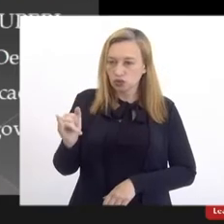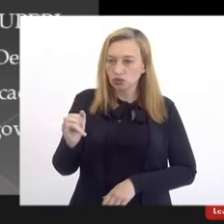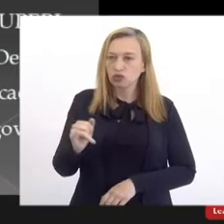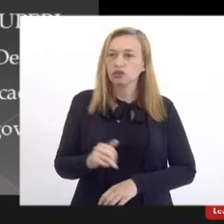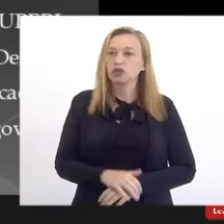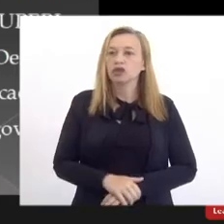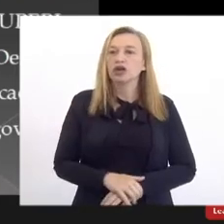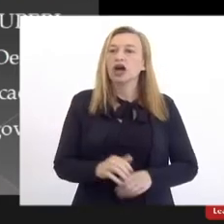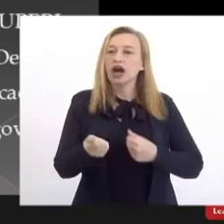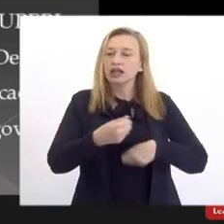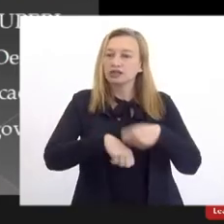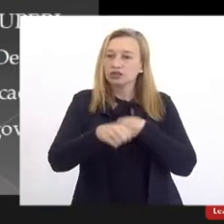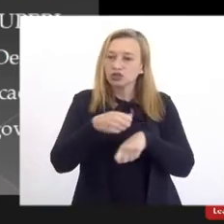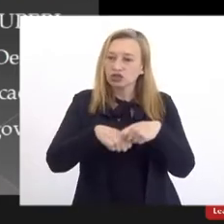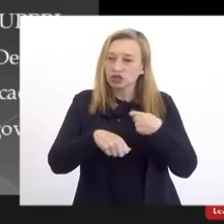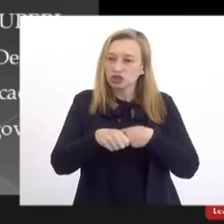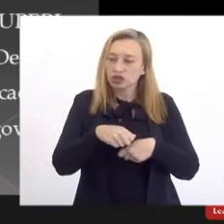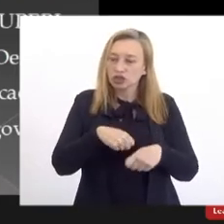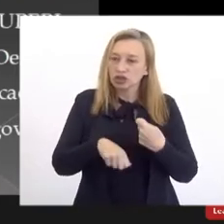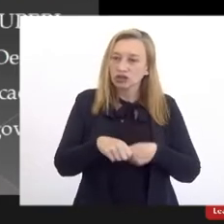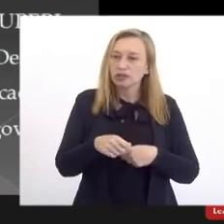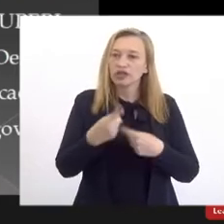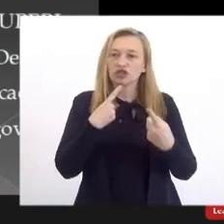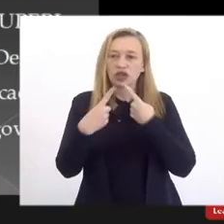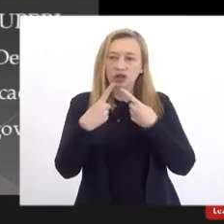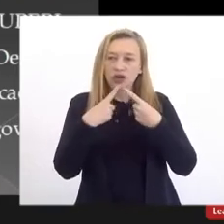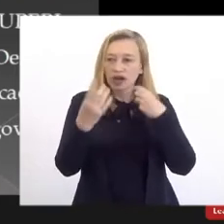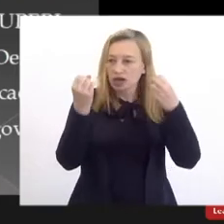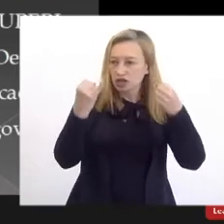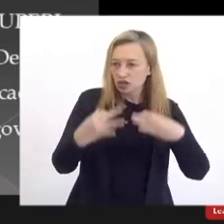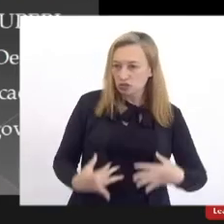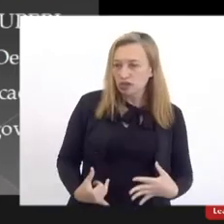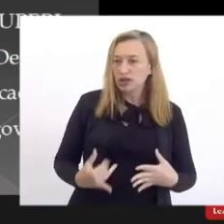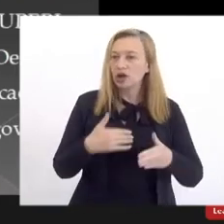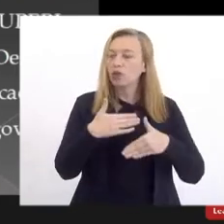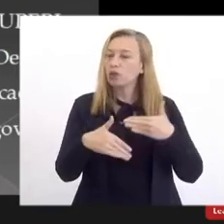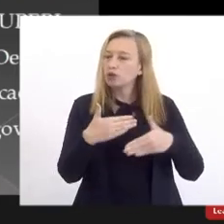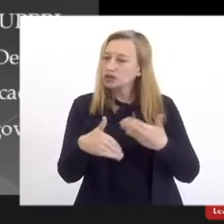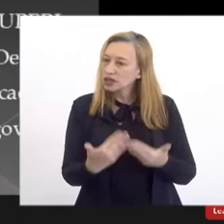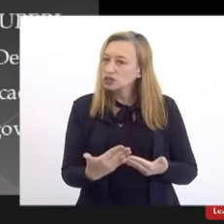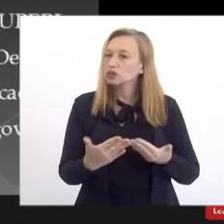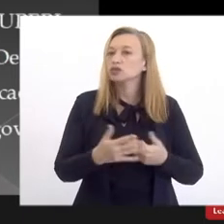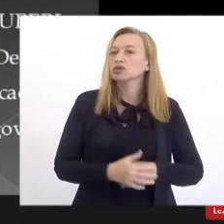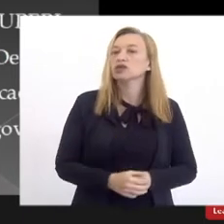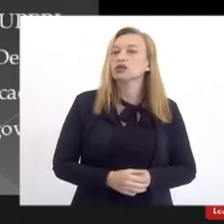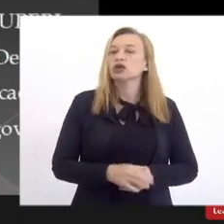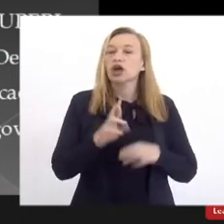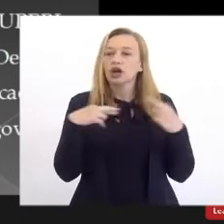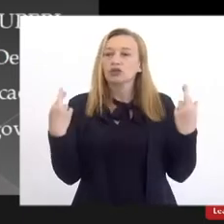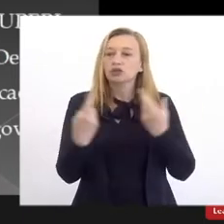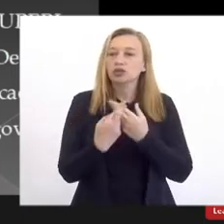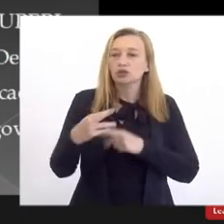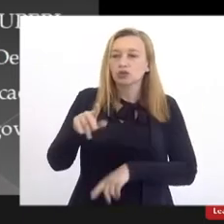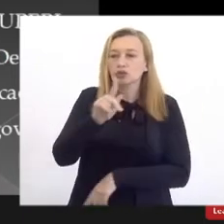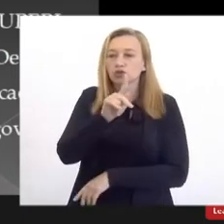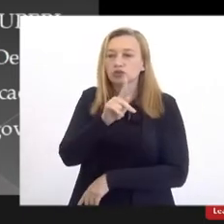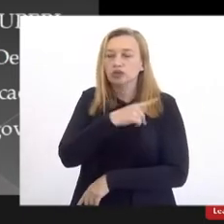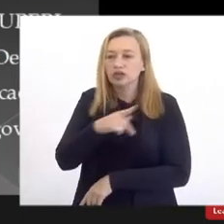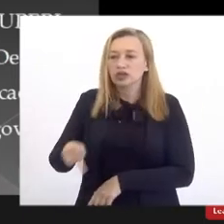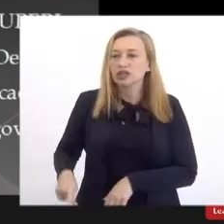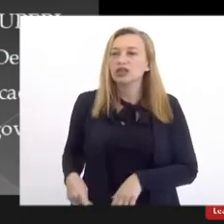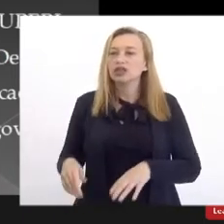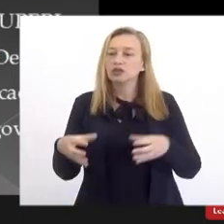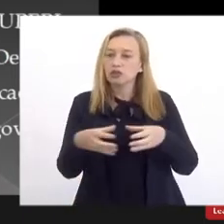administrativos para dialogar, explicar o processo, reunião com os presidentes das comissões de